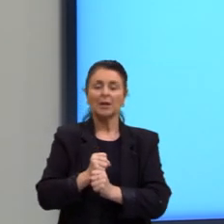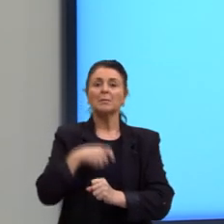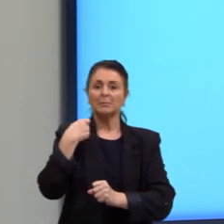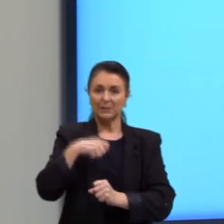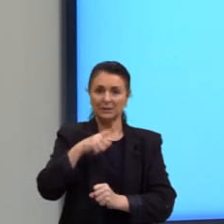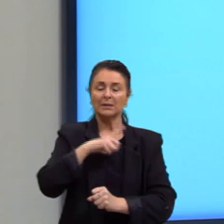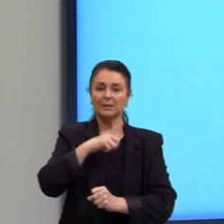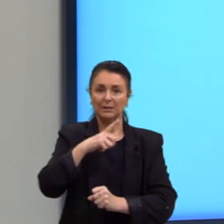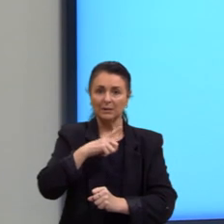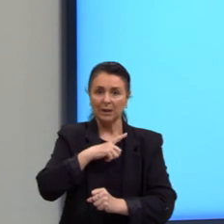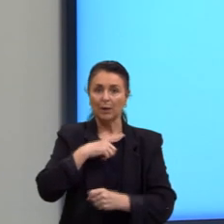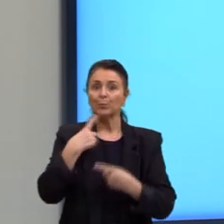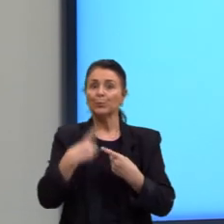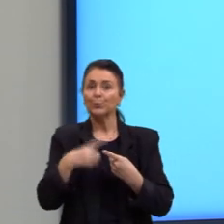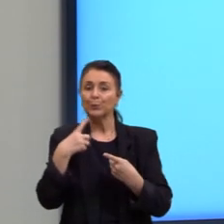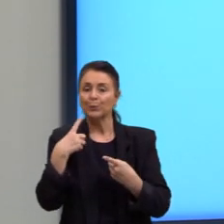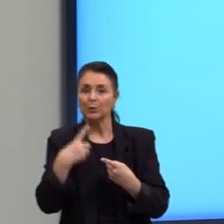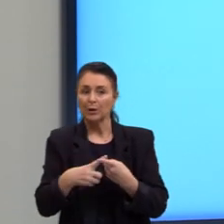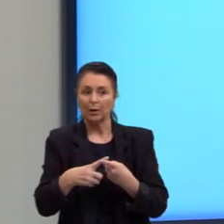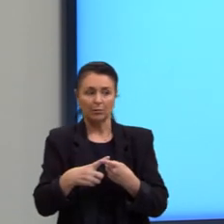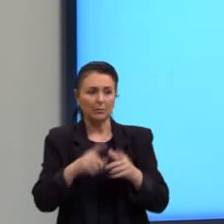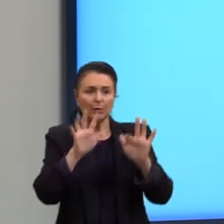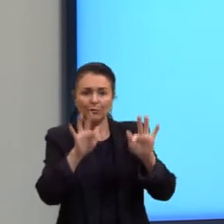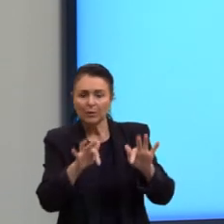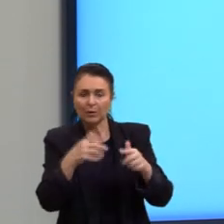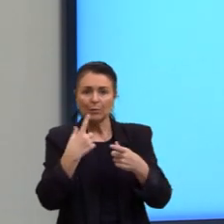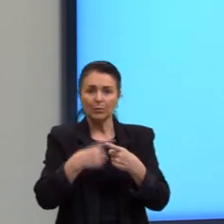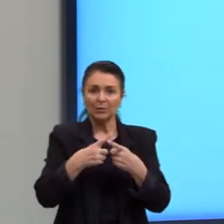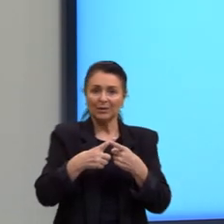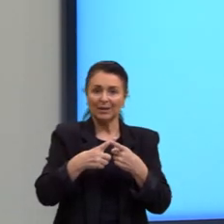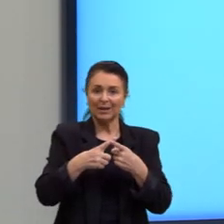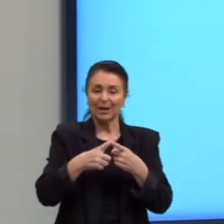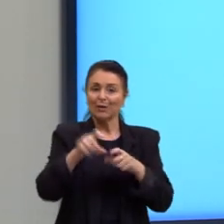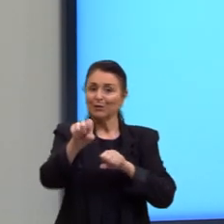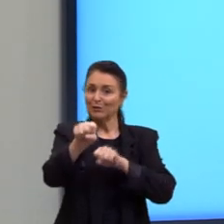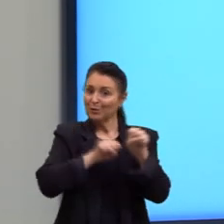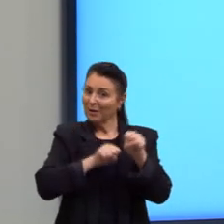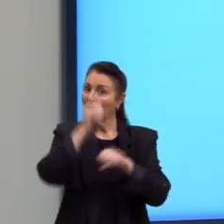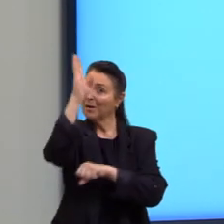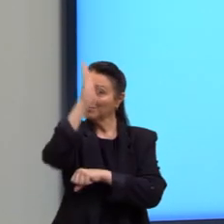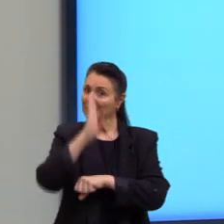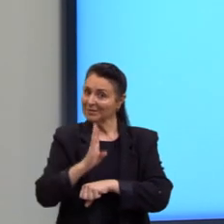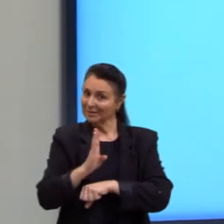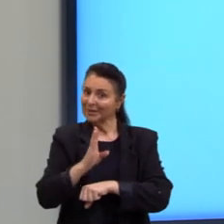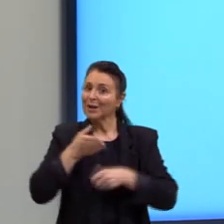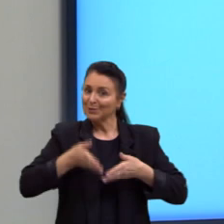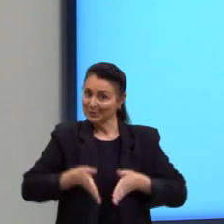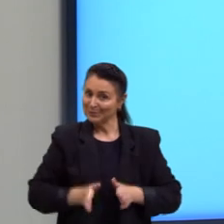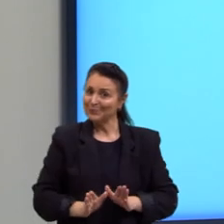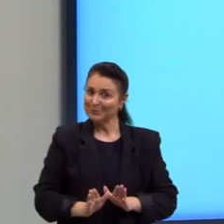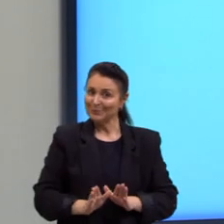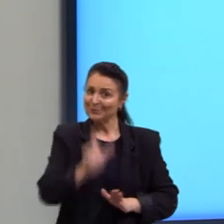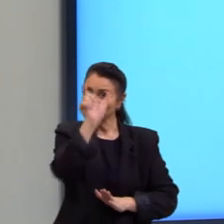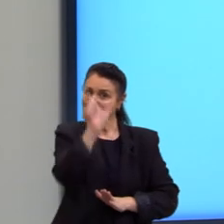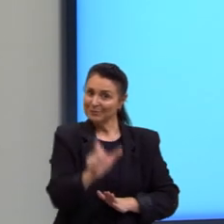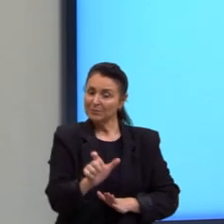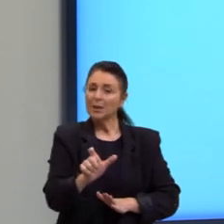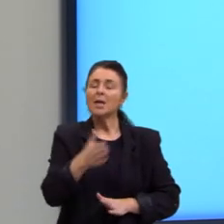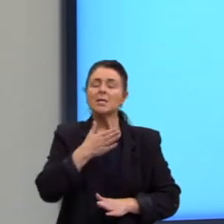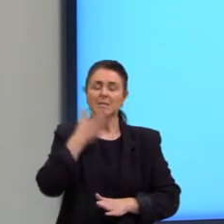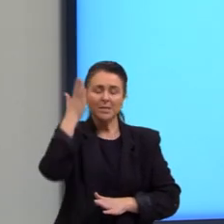ocorrer a fim de, com qual finalidade? Formar brasileiros que, cientes dos seus direitos,